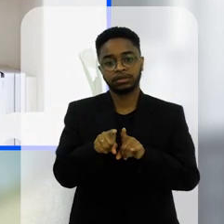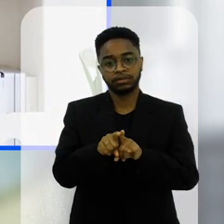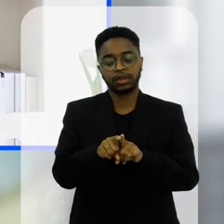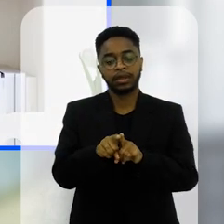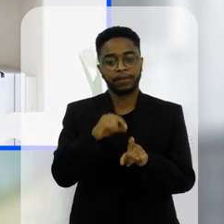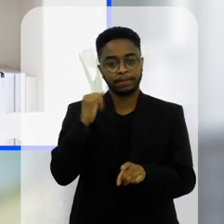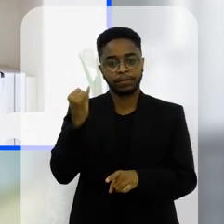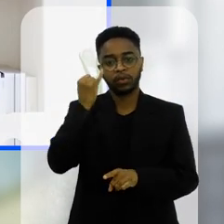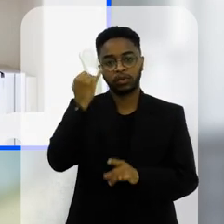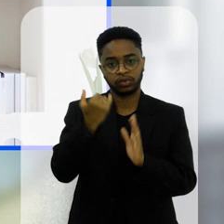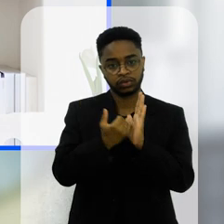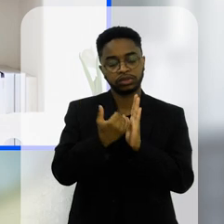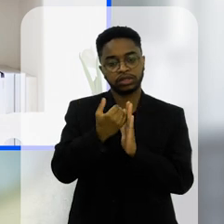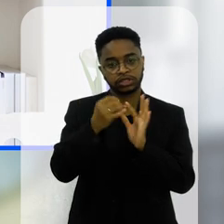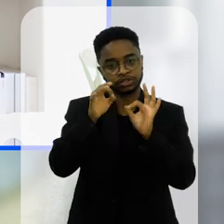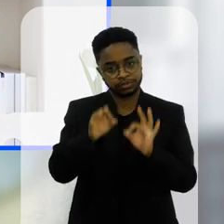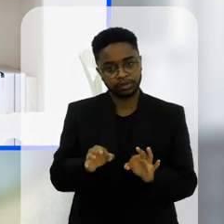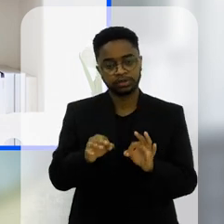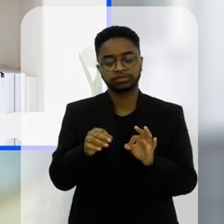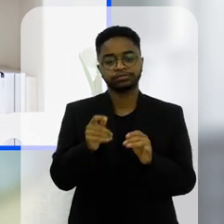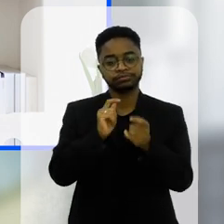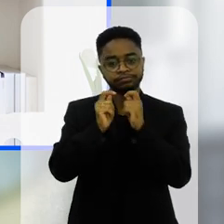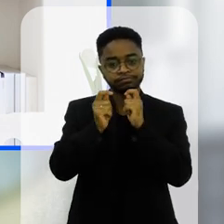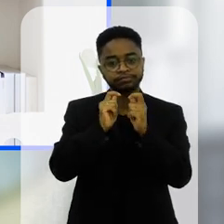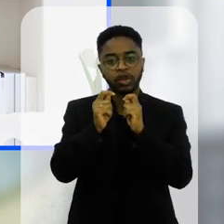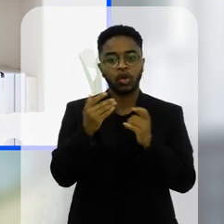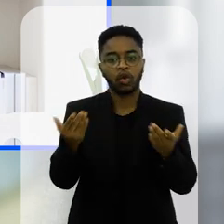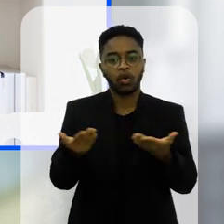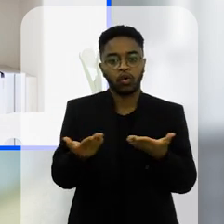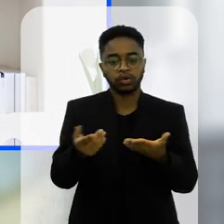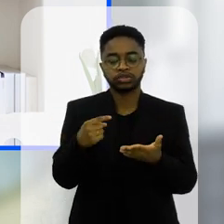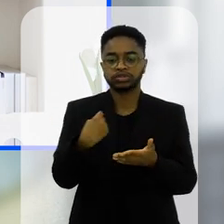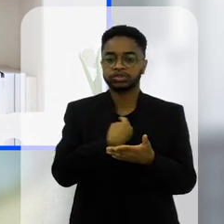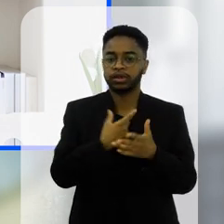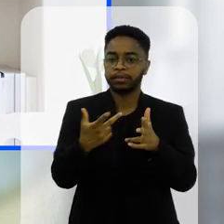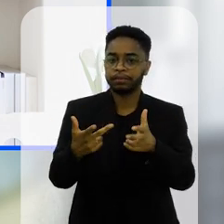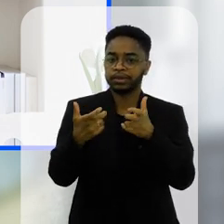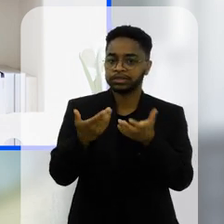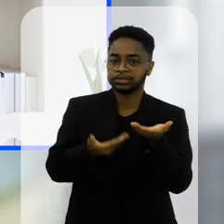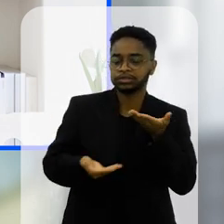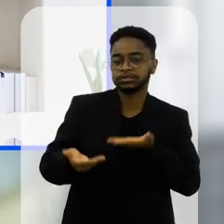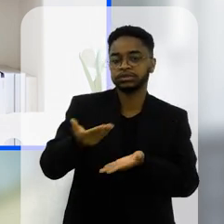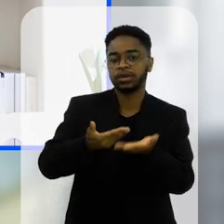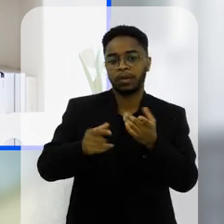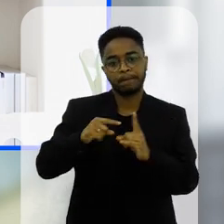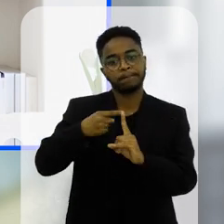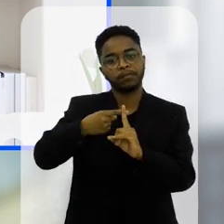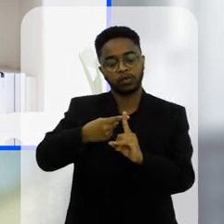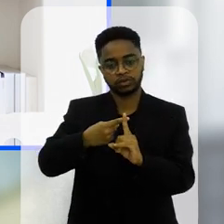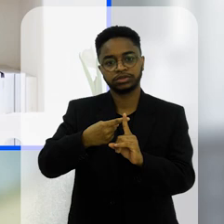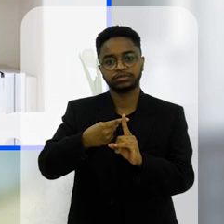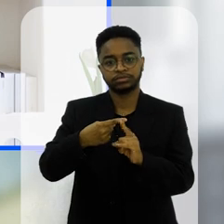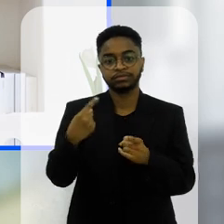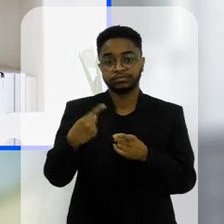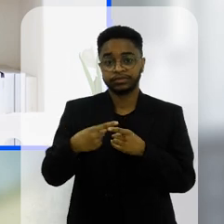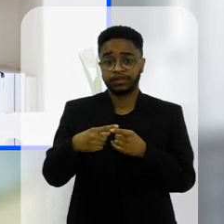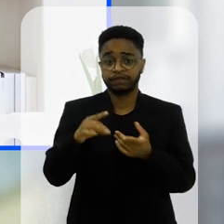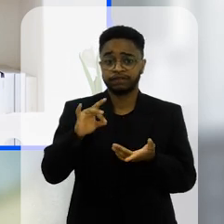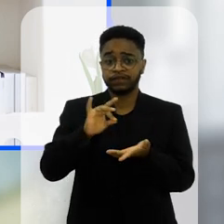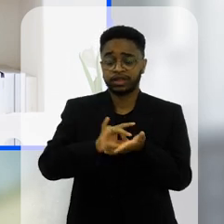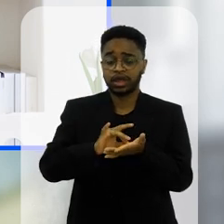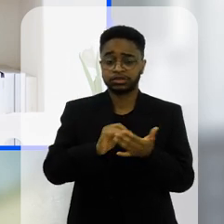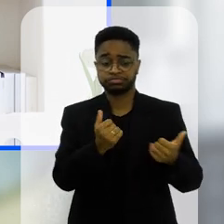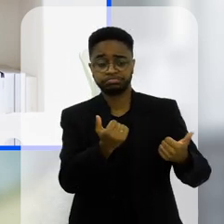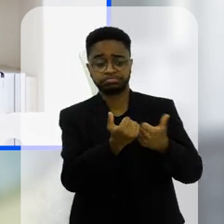acho que essa questão aí é fundamental e é muito bacana essa entrevista que hoje a gente vê essa troca positiva porque realmente